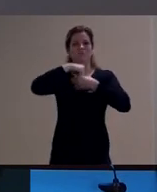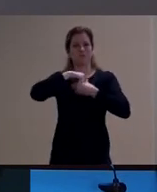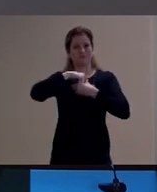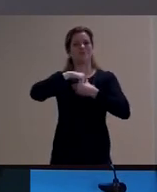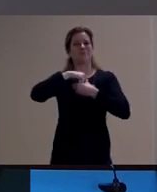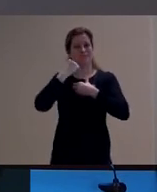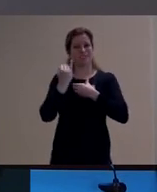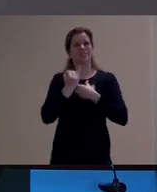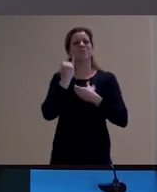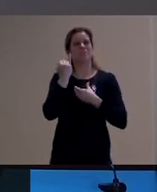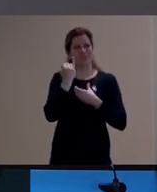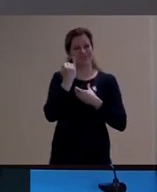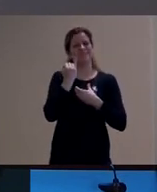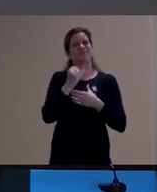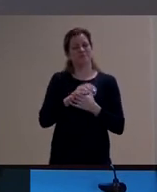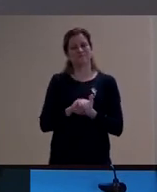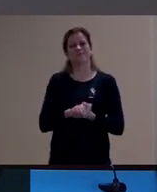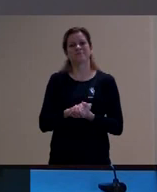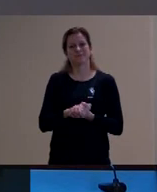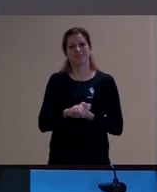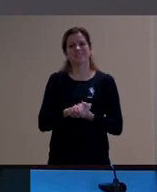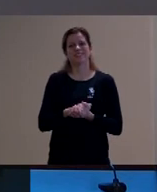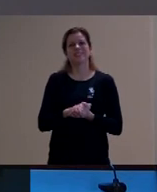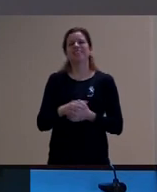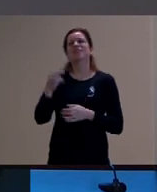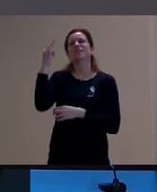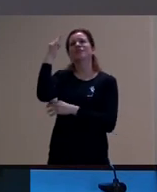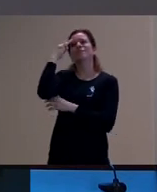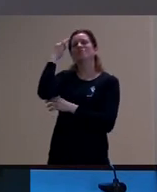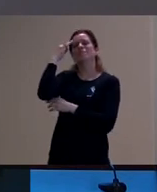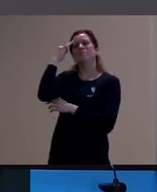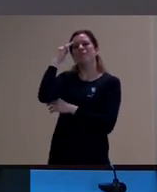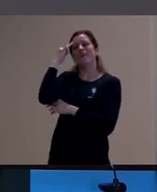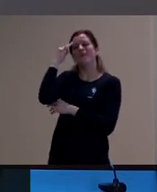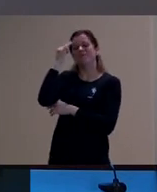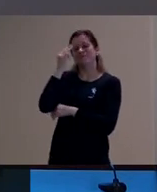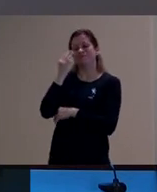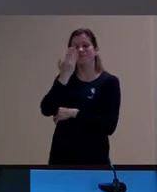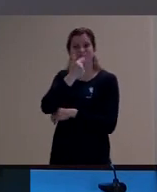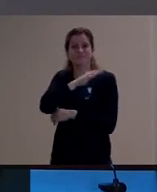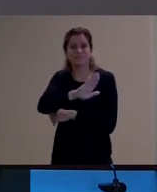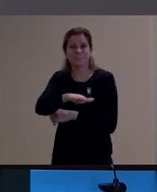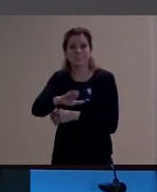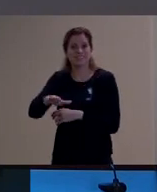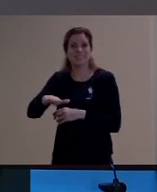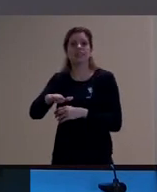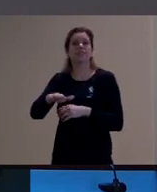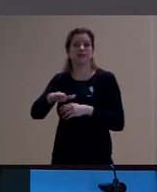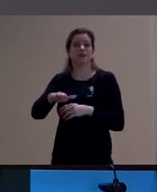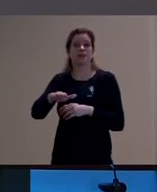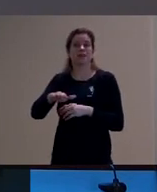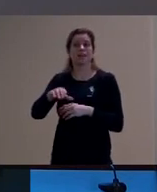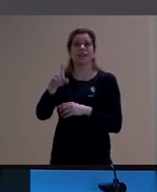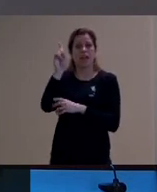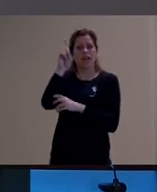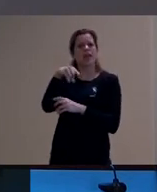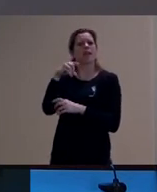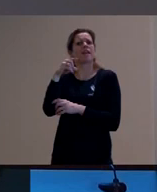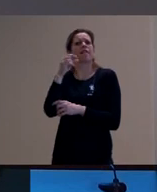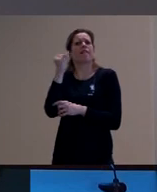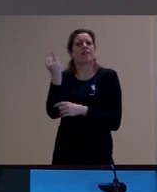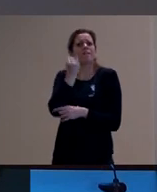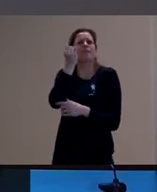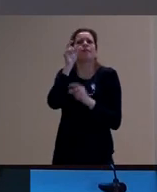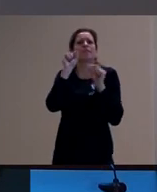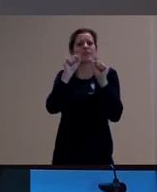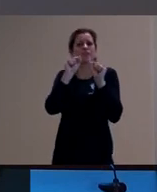ou seja quando ele vai retomando essas memórias de infância ele mostra como que é importante essa experiência